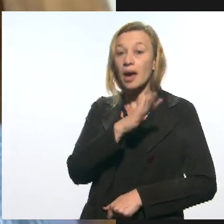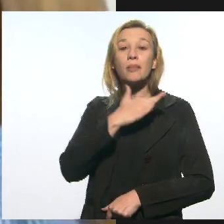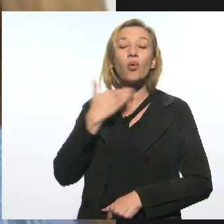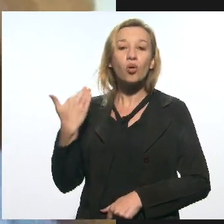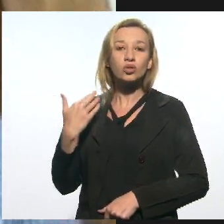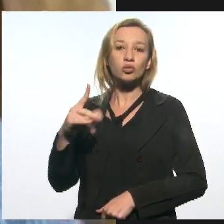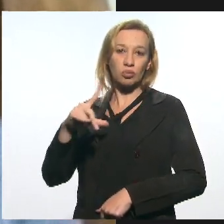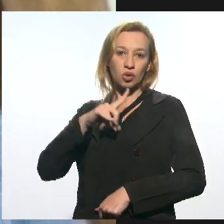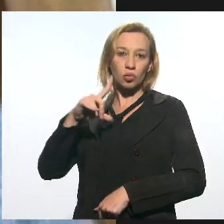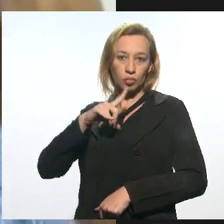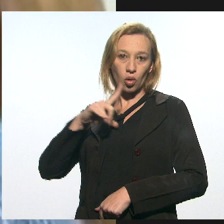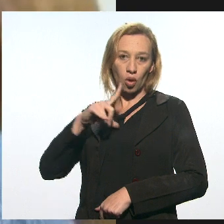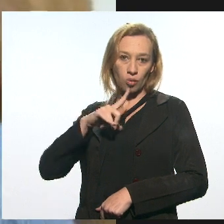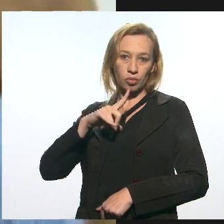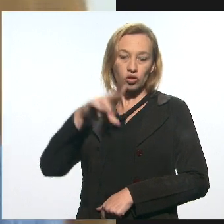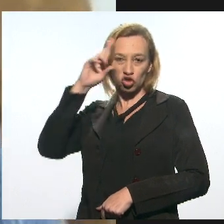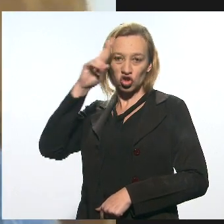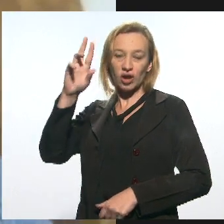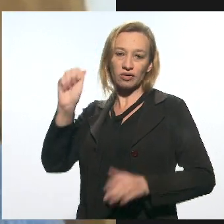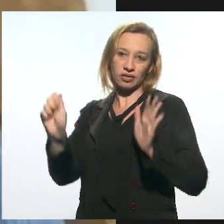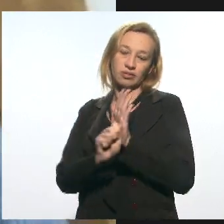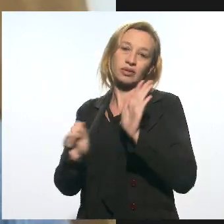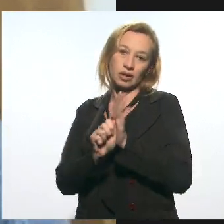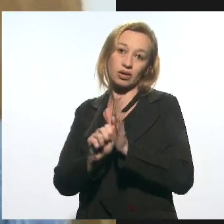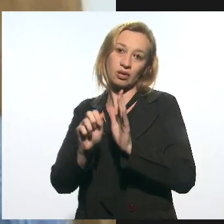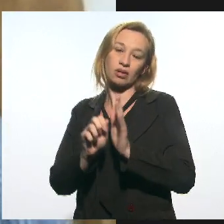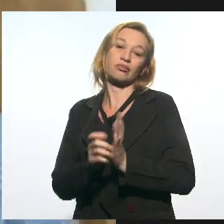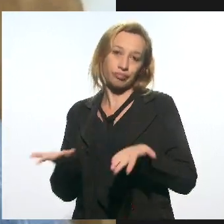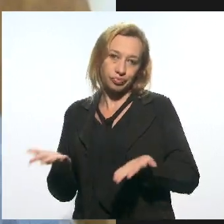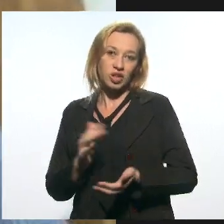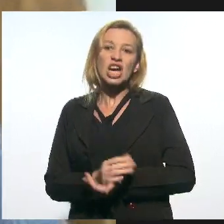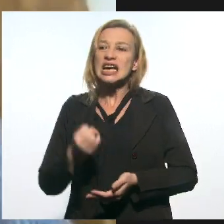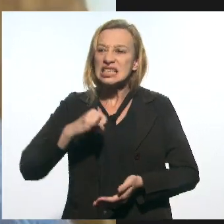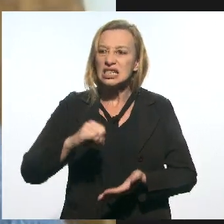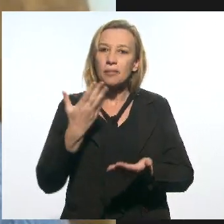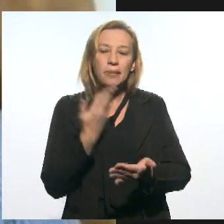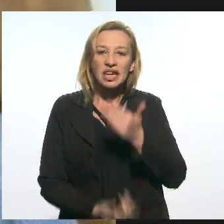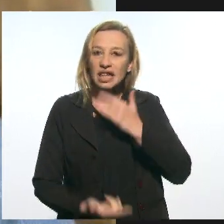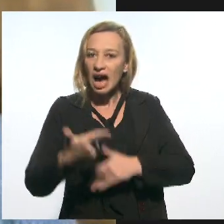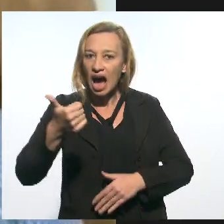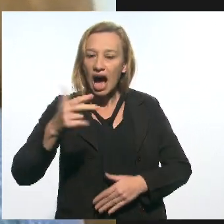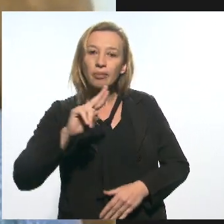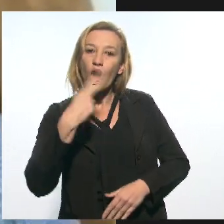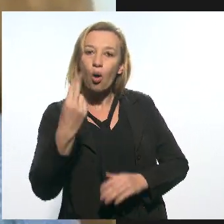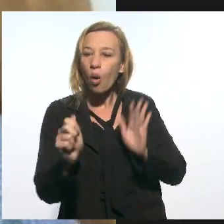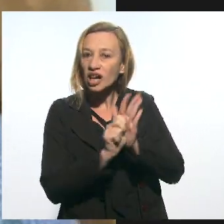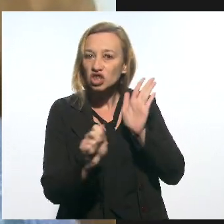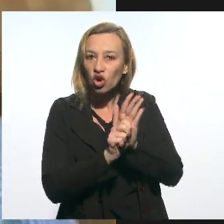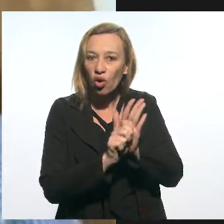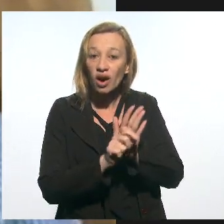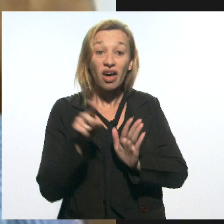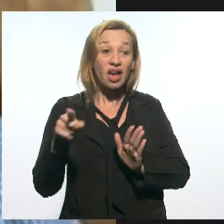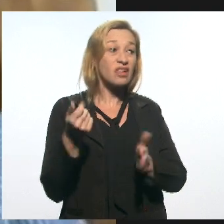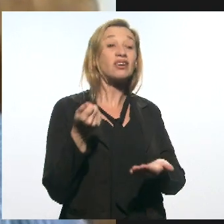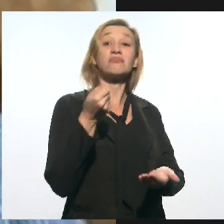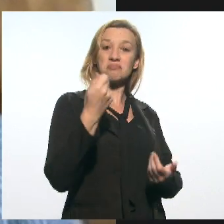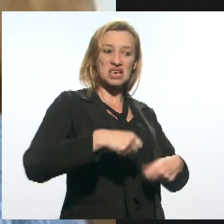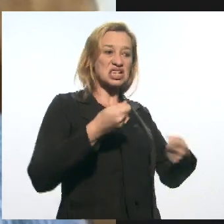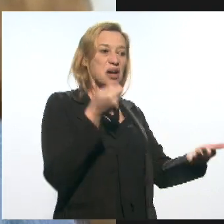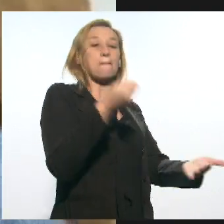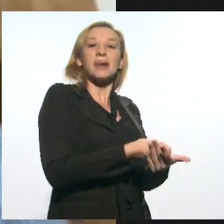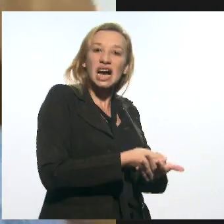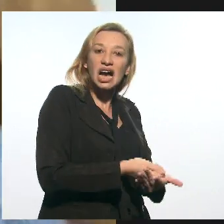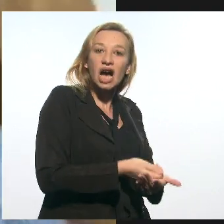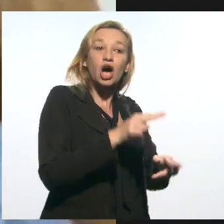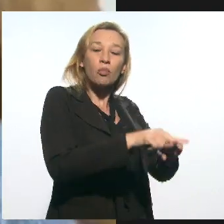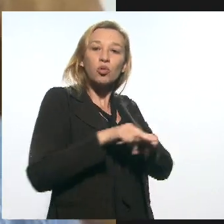companheiro. Companheiro, certo? Em aspas. Se ele perder o seu armamento, se ele perder a carga de drogas, ele tem que pagar por ela. Por isso